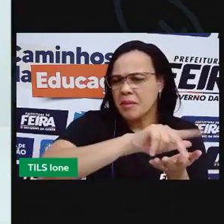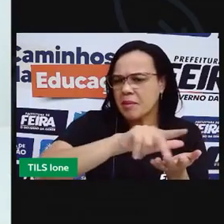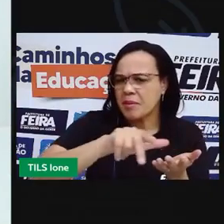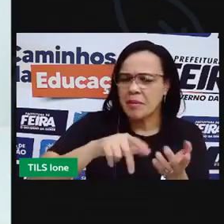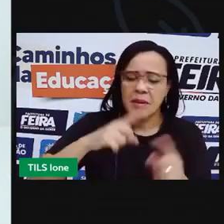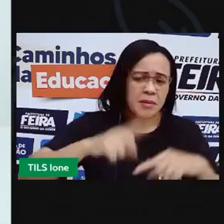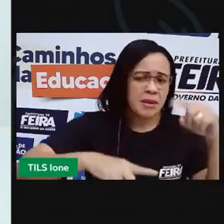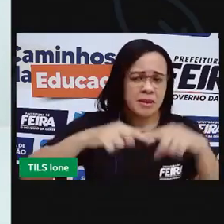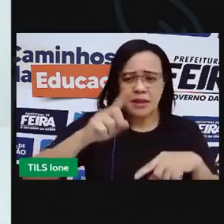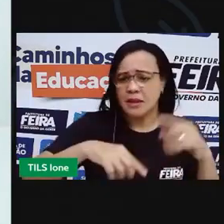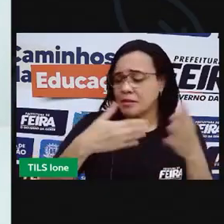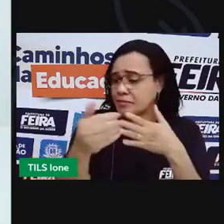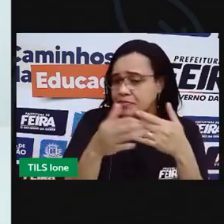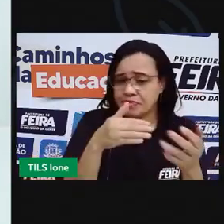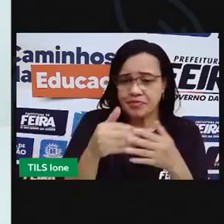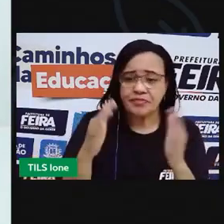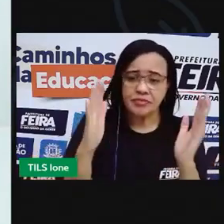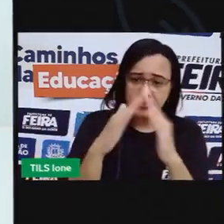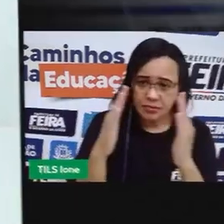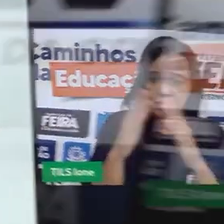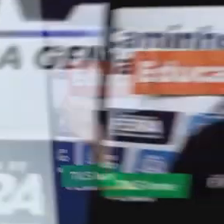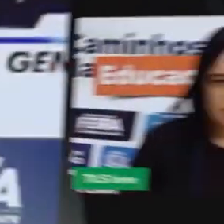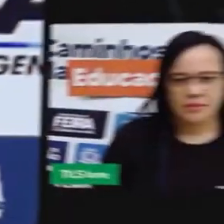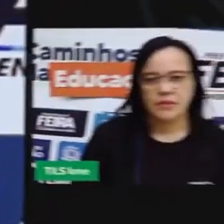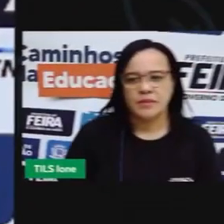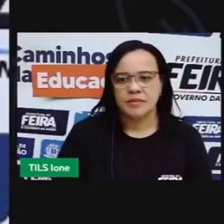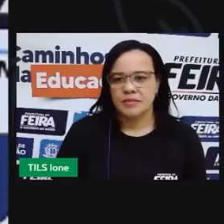que você tiver em cada pra pintar